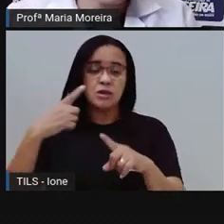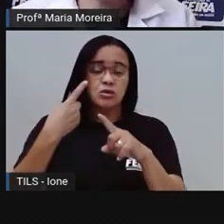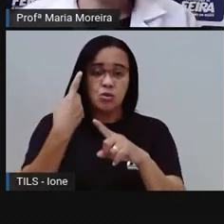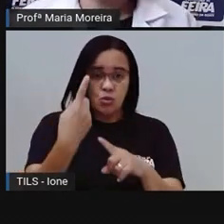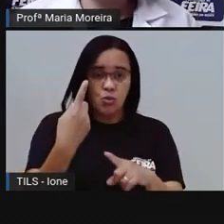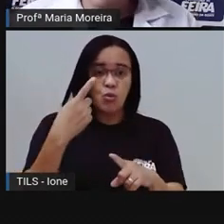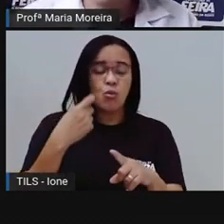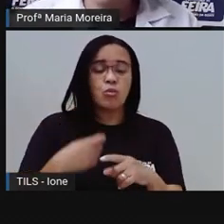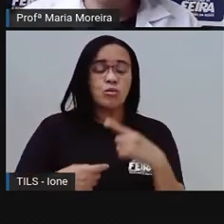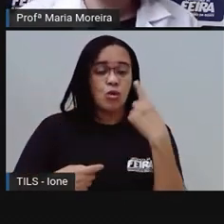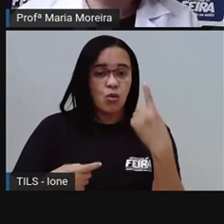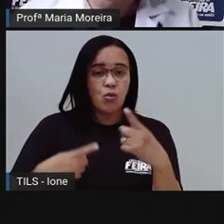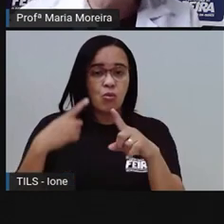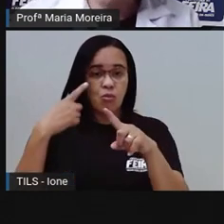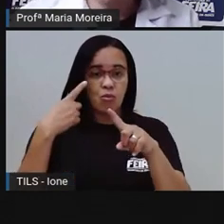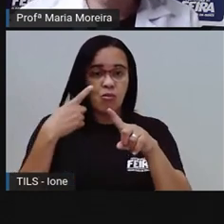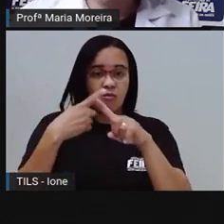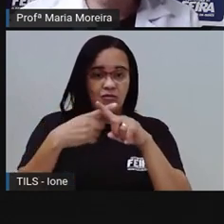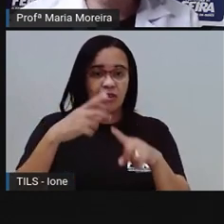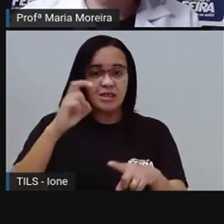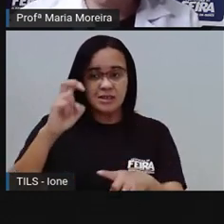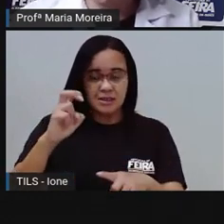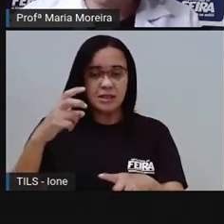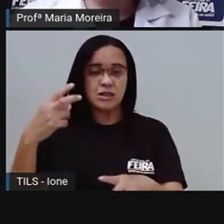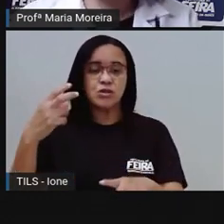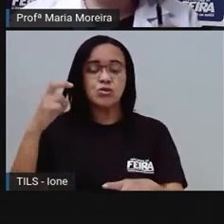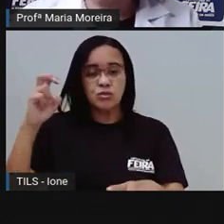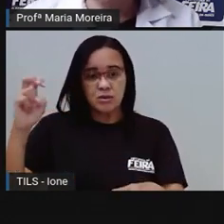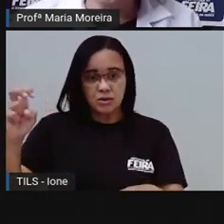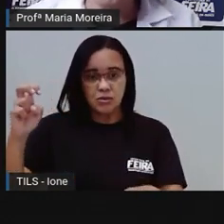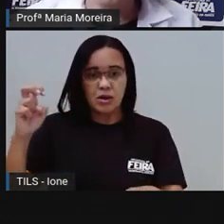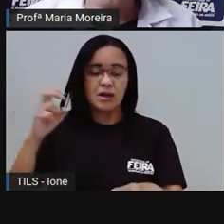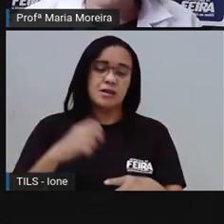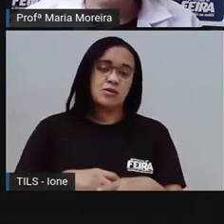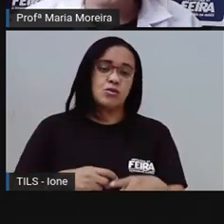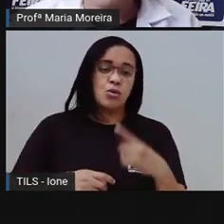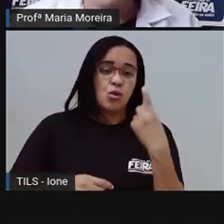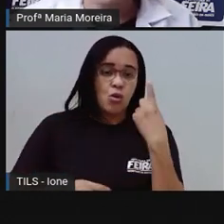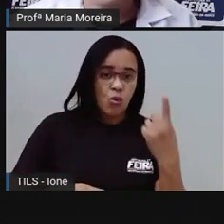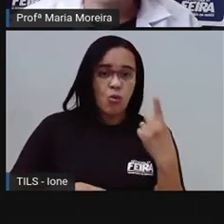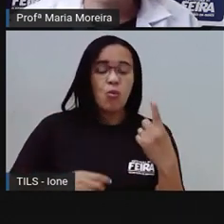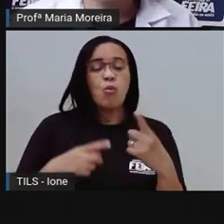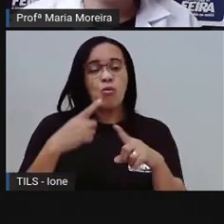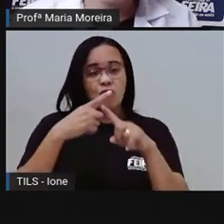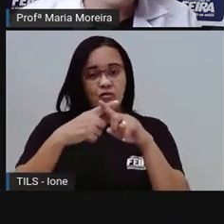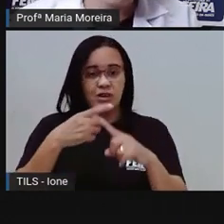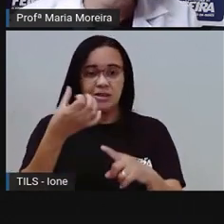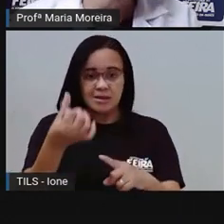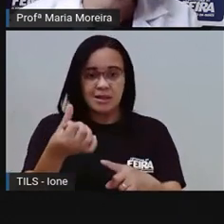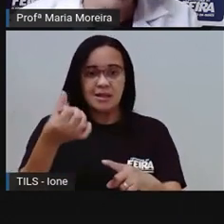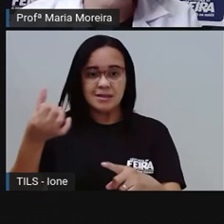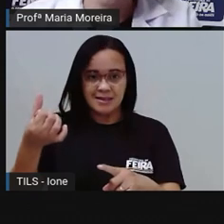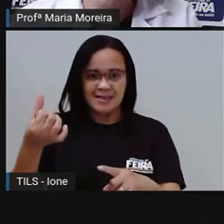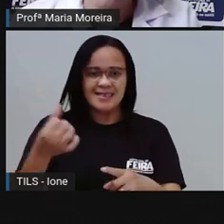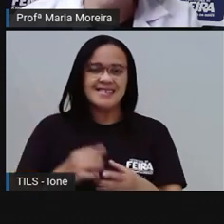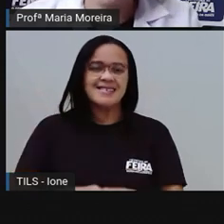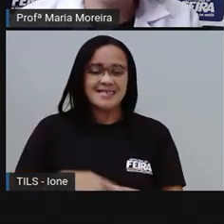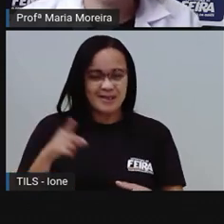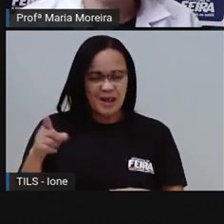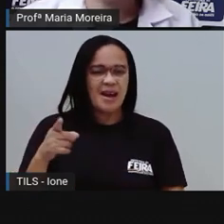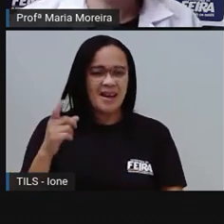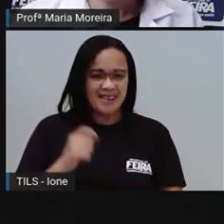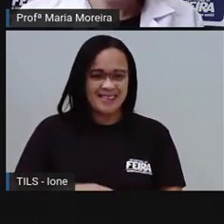vezes seis, seis. Fiquei melhor nesse negócio agora, não fiquei? Tô ficando boa, tô ficando fera já, isso aí. Mentir, eu tô ficando fera ainda não, mas tô